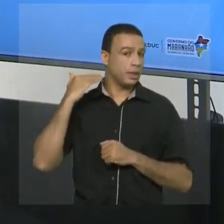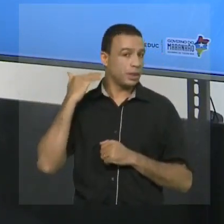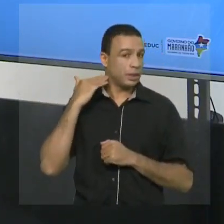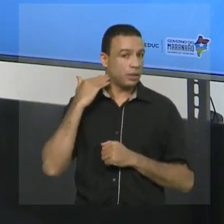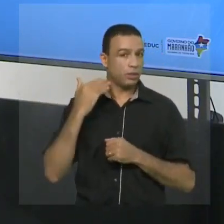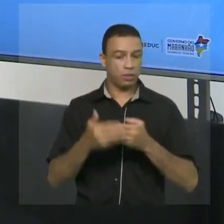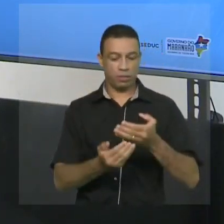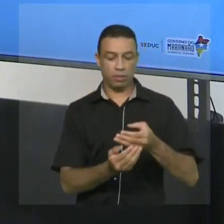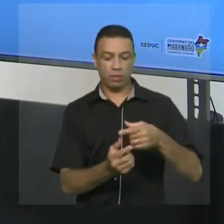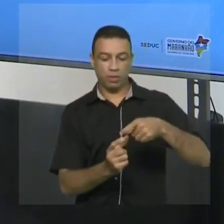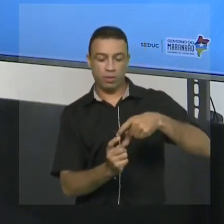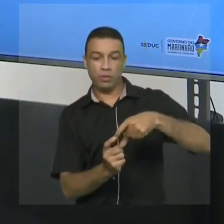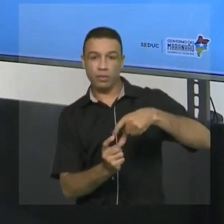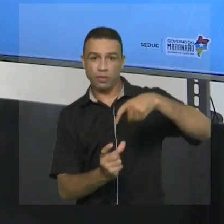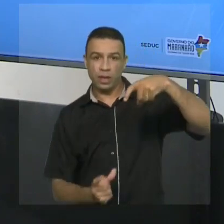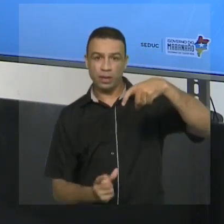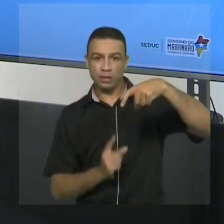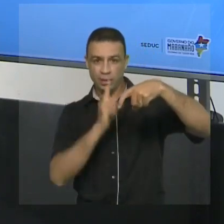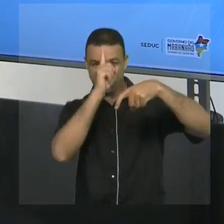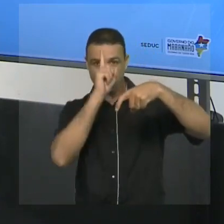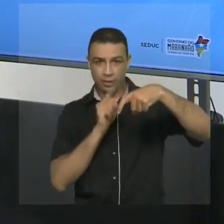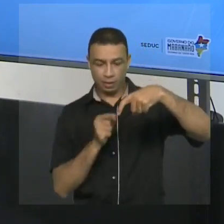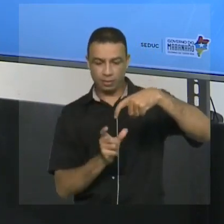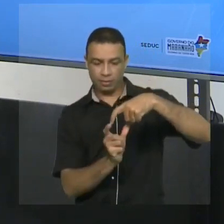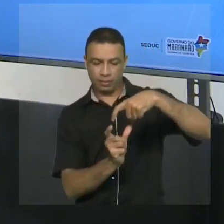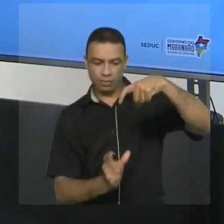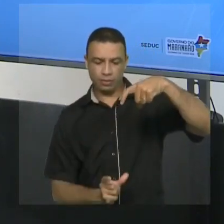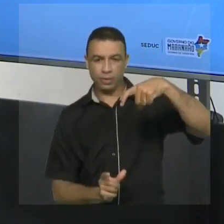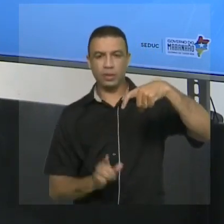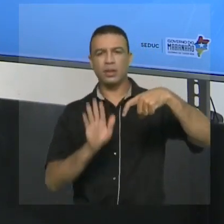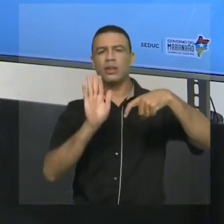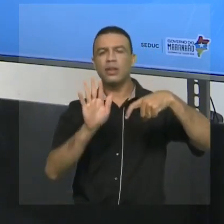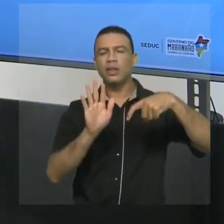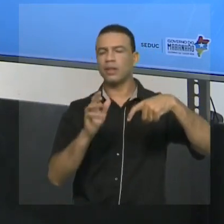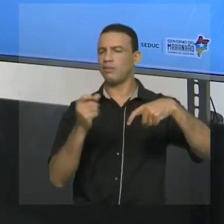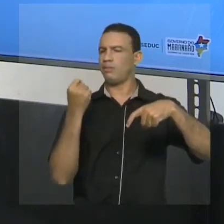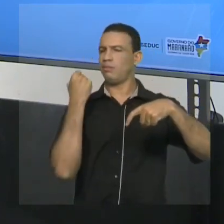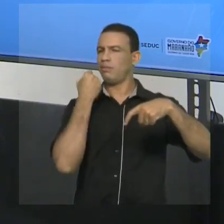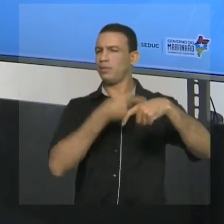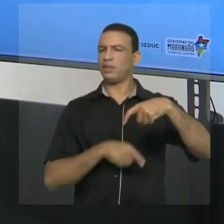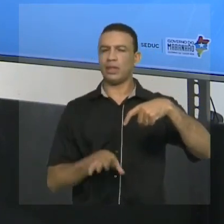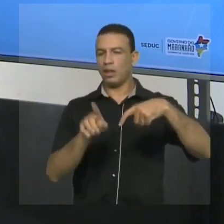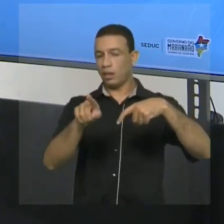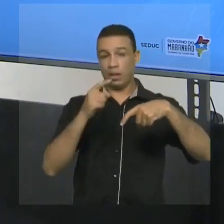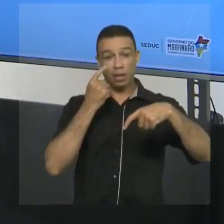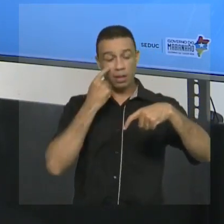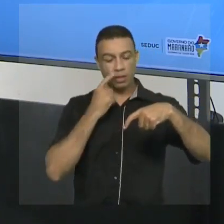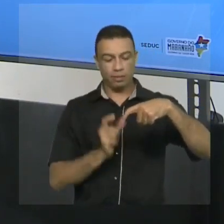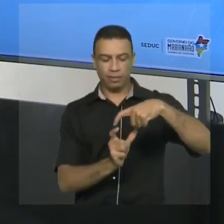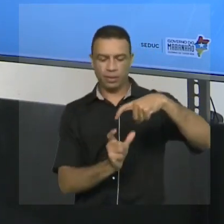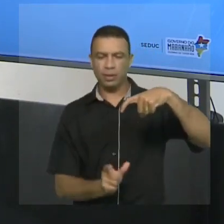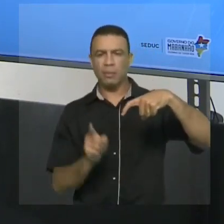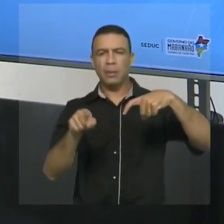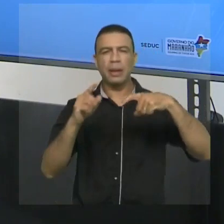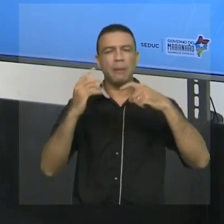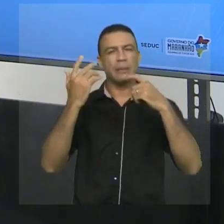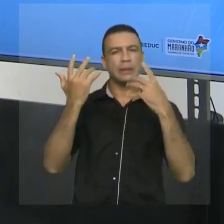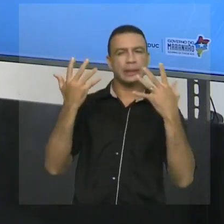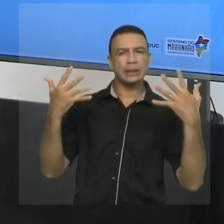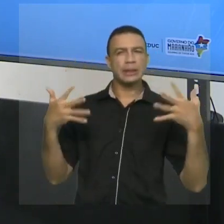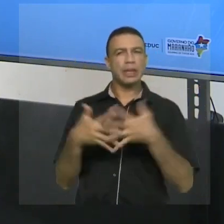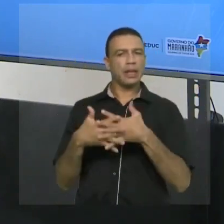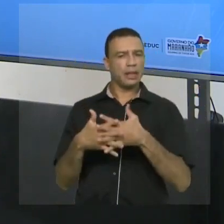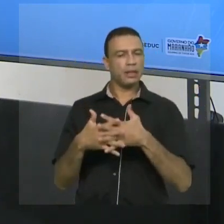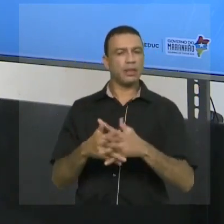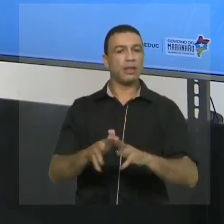Turma, tem um negócio bem engraçado, que para quem está começando a estudar números inteiros, fica um pouco confuso. Por